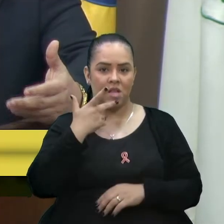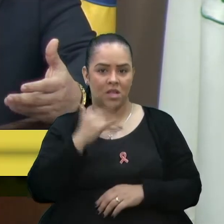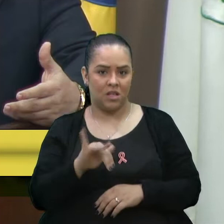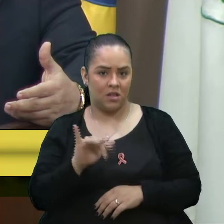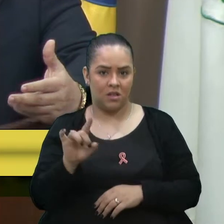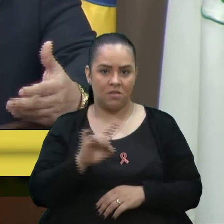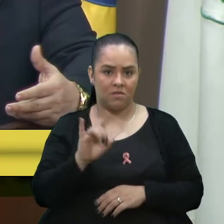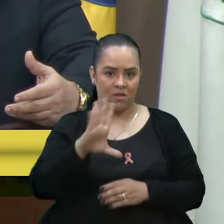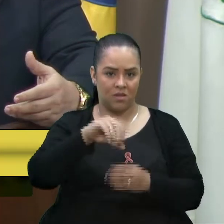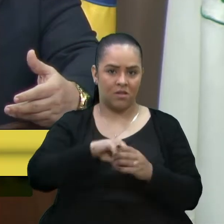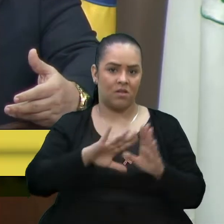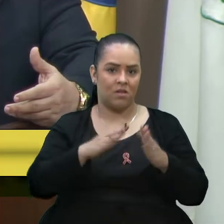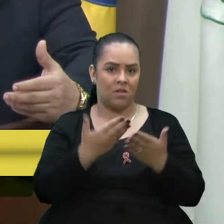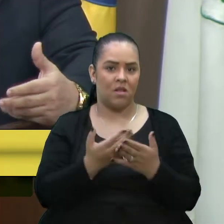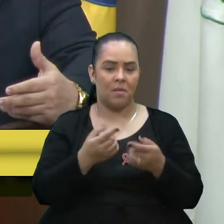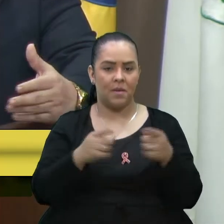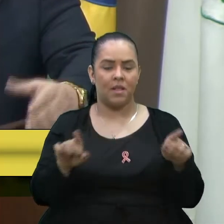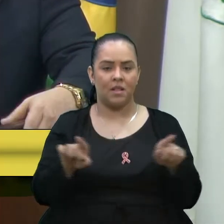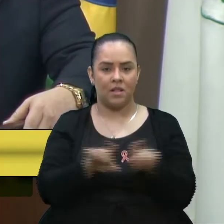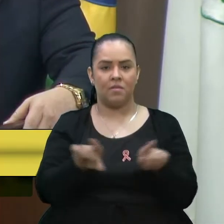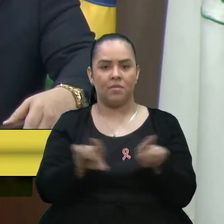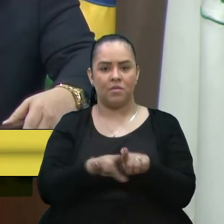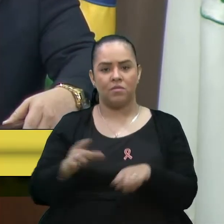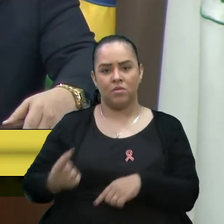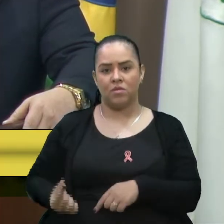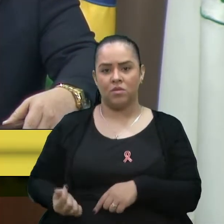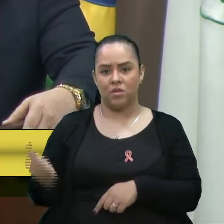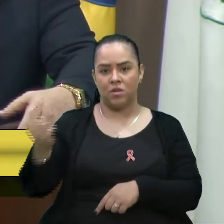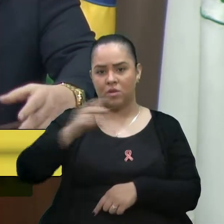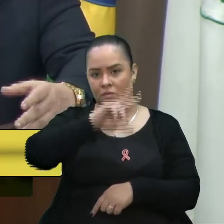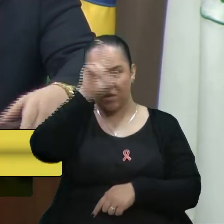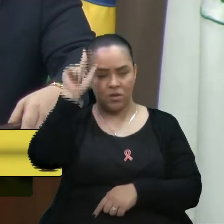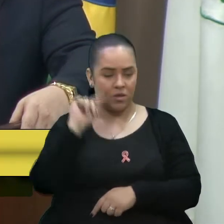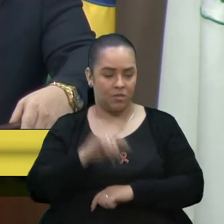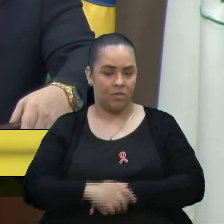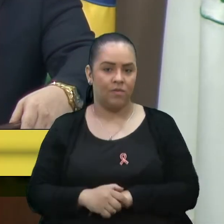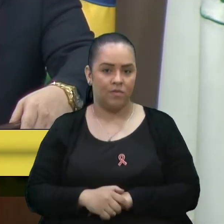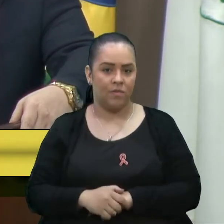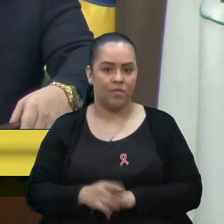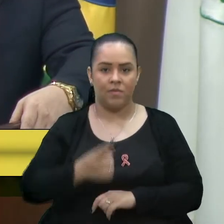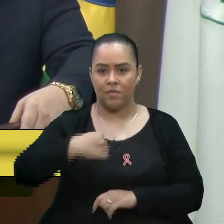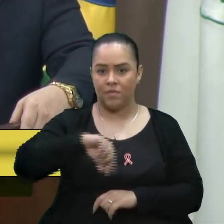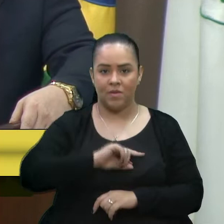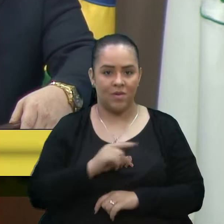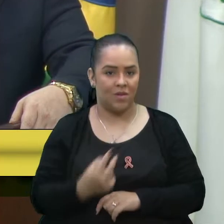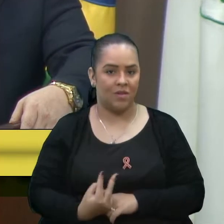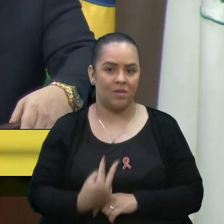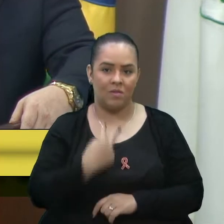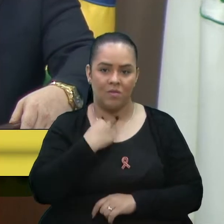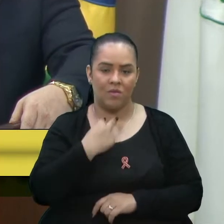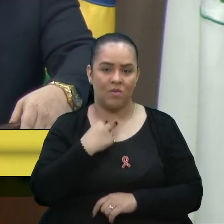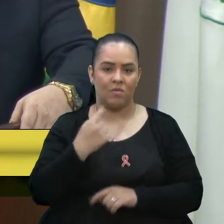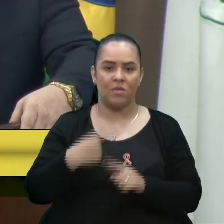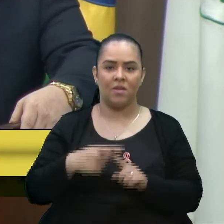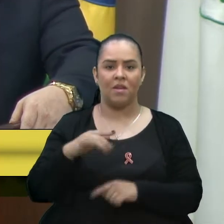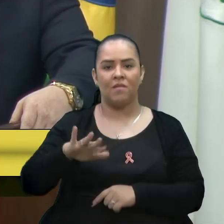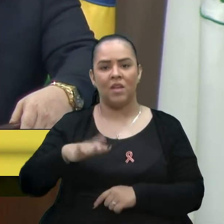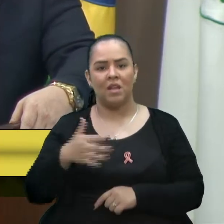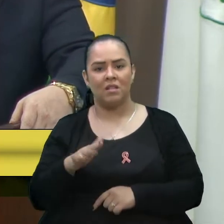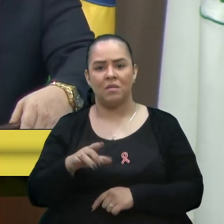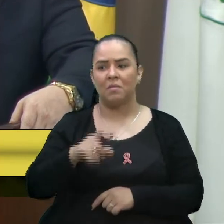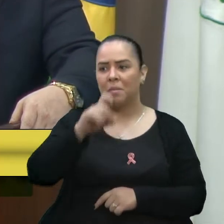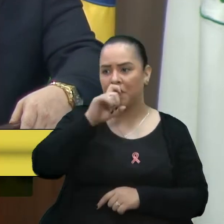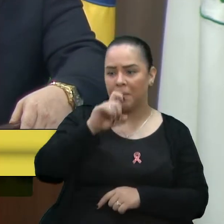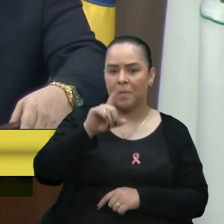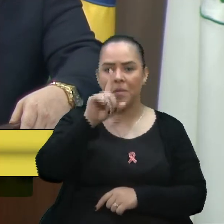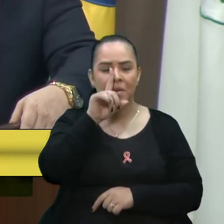mas sim prejudica a economia do nosso município. Onde a gente não pode, às vezes o pai ou a mãe que tem que ficar